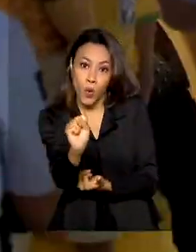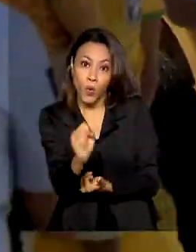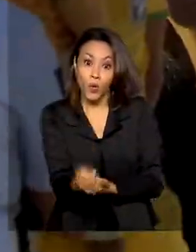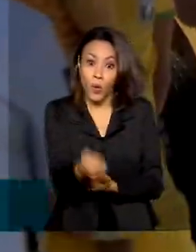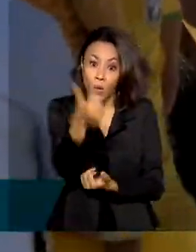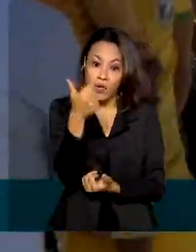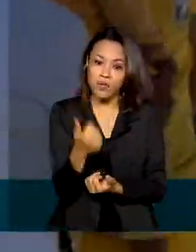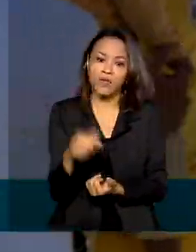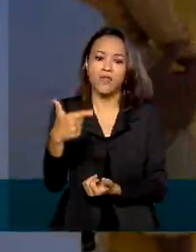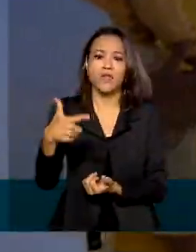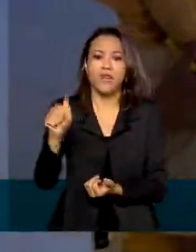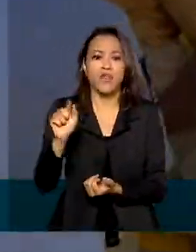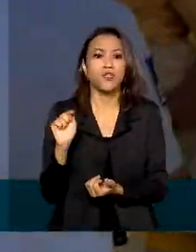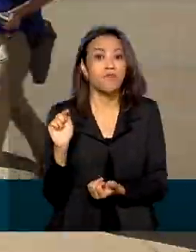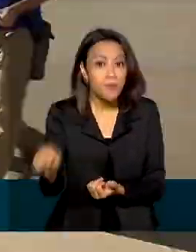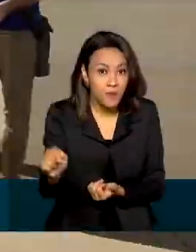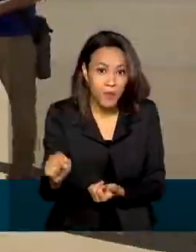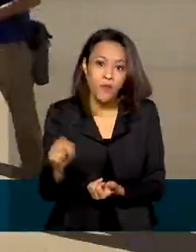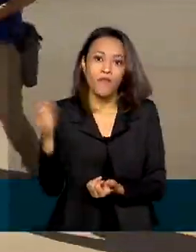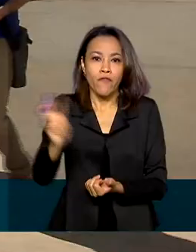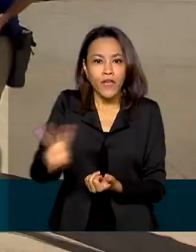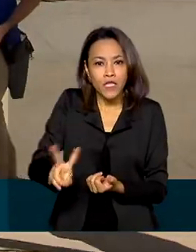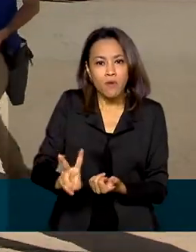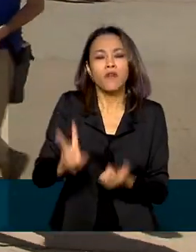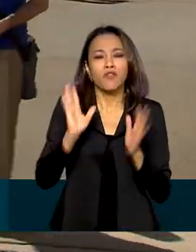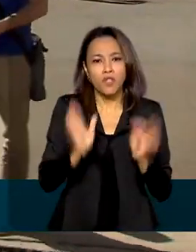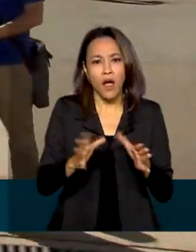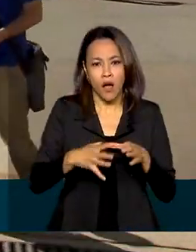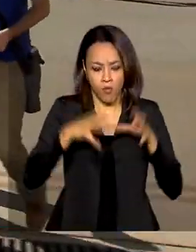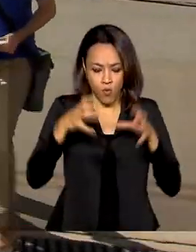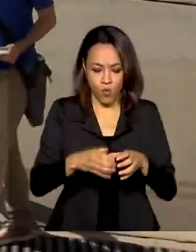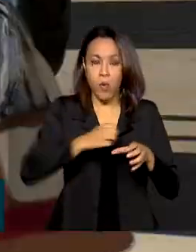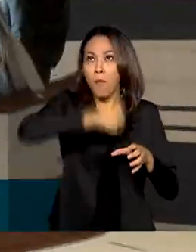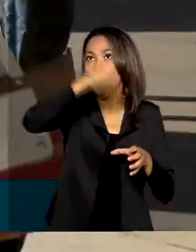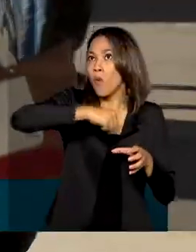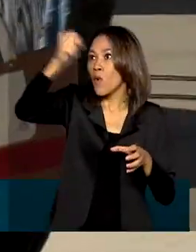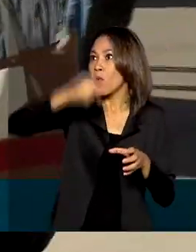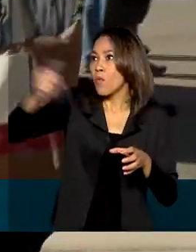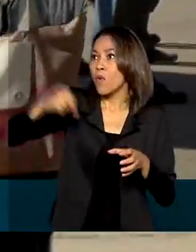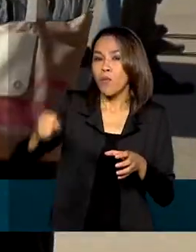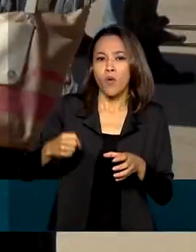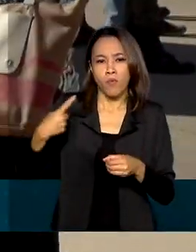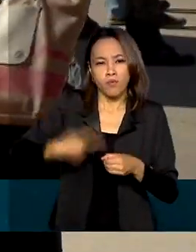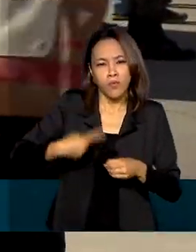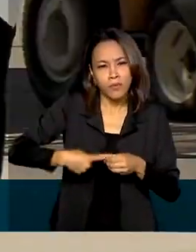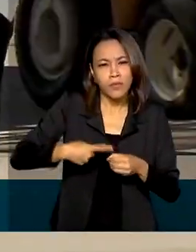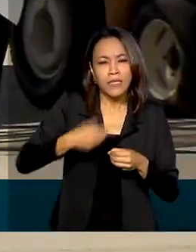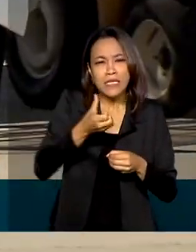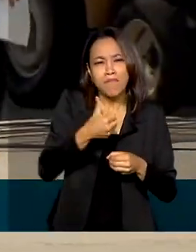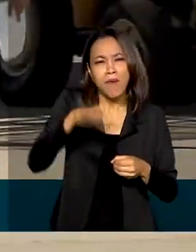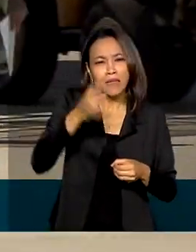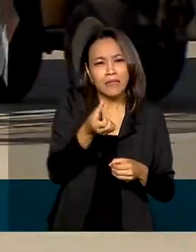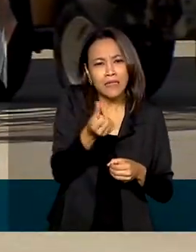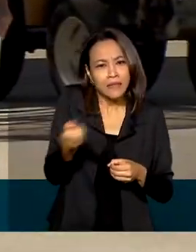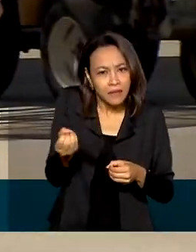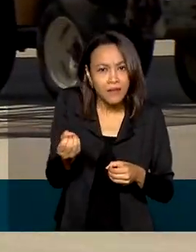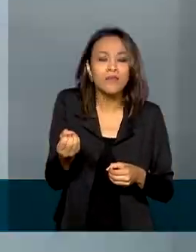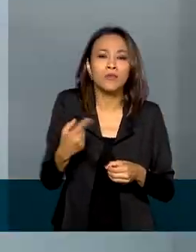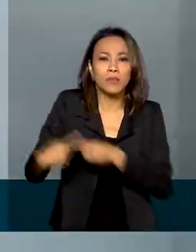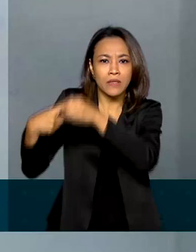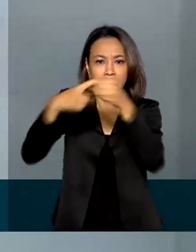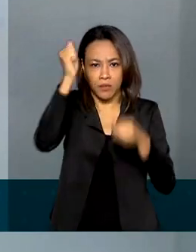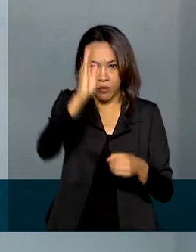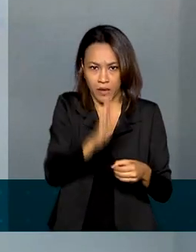venezuelanos foram interiorizados para 645 municípios de todas as regiões do país.